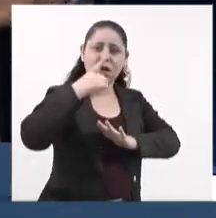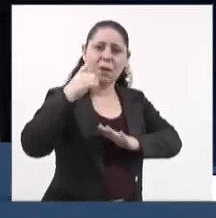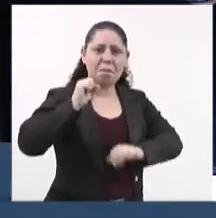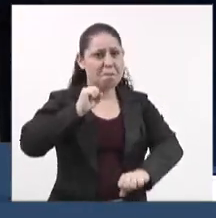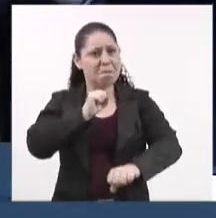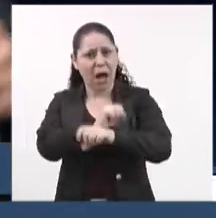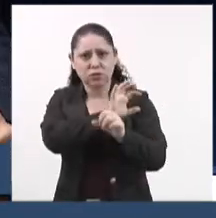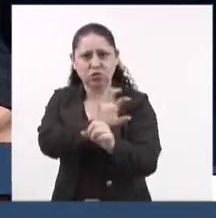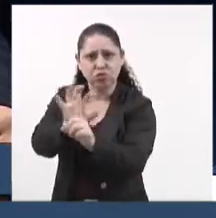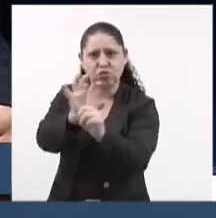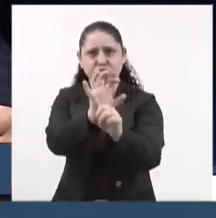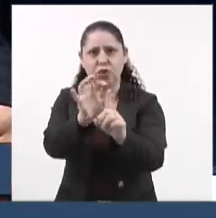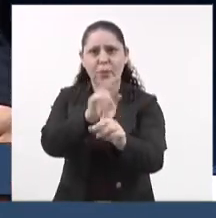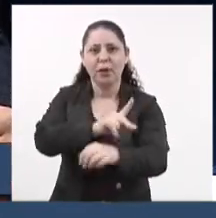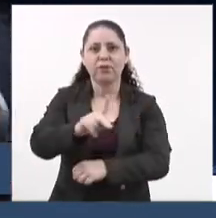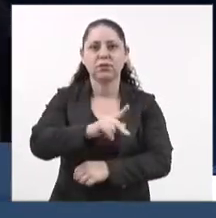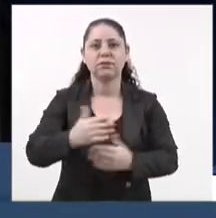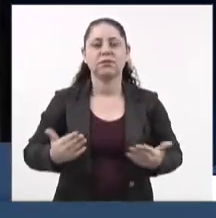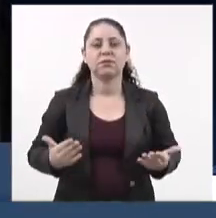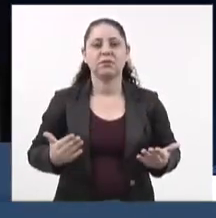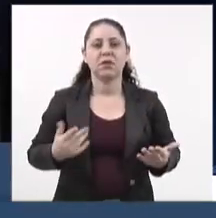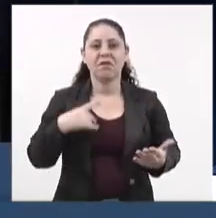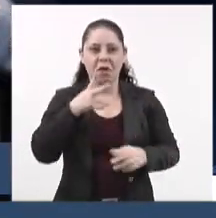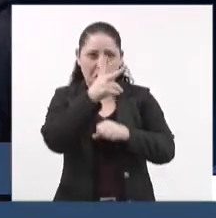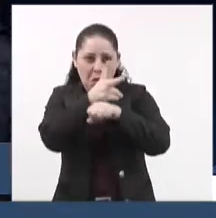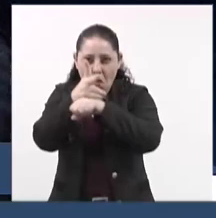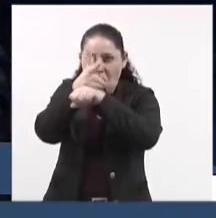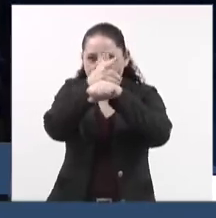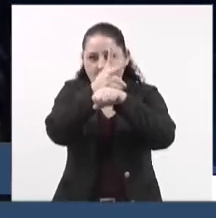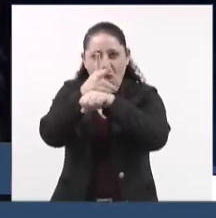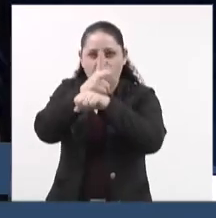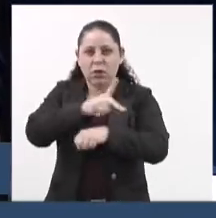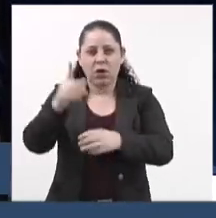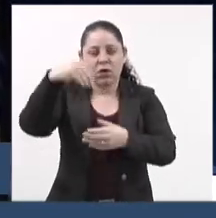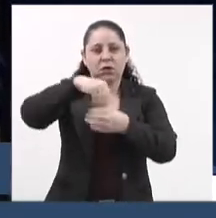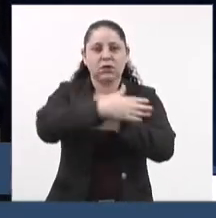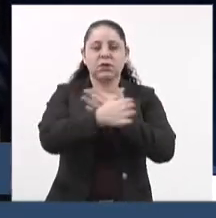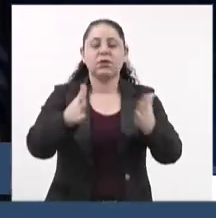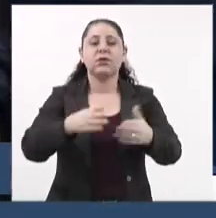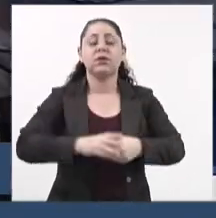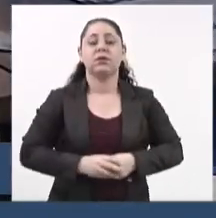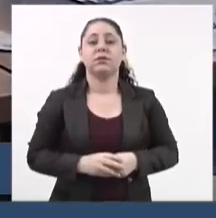Para de perseguir professor, ficar gravando professor em sala de aula.